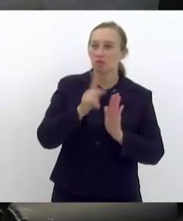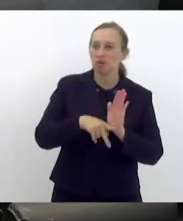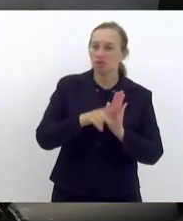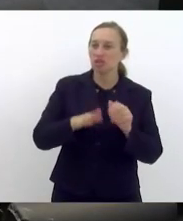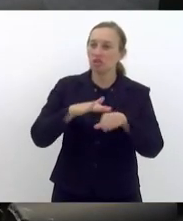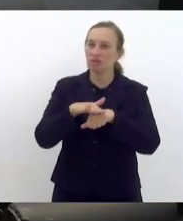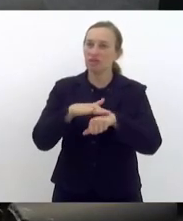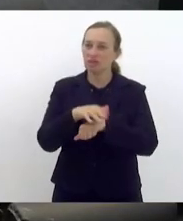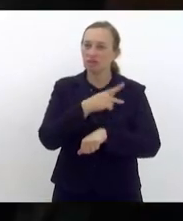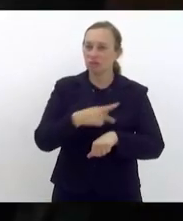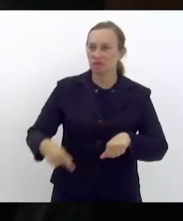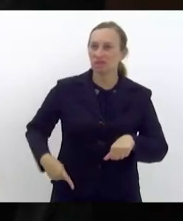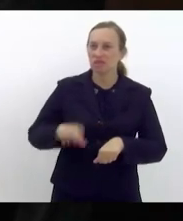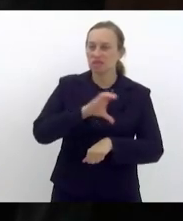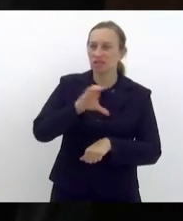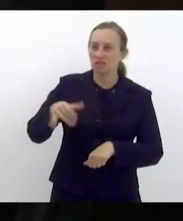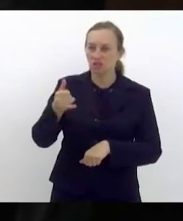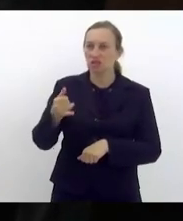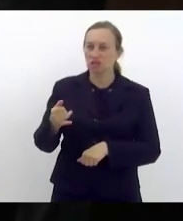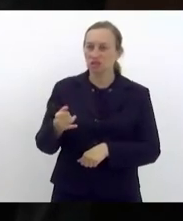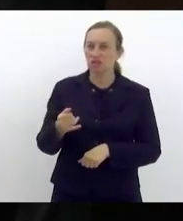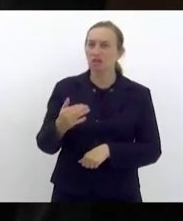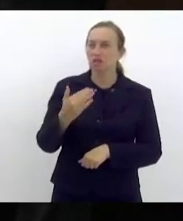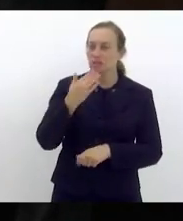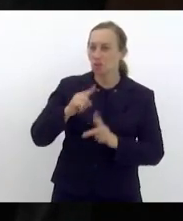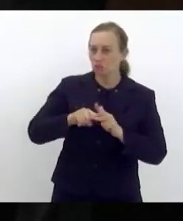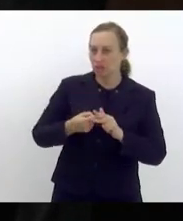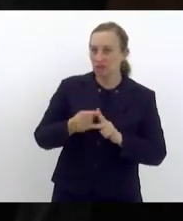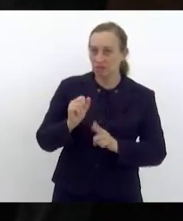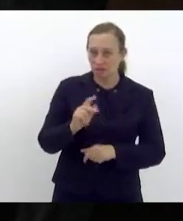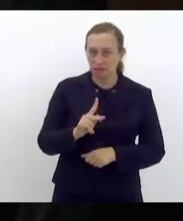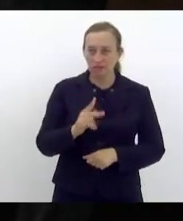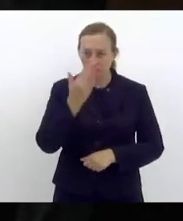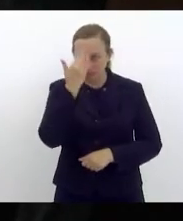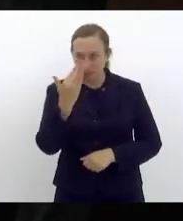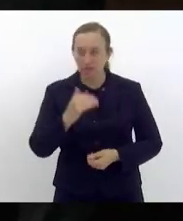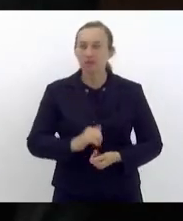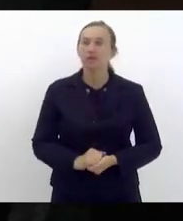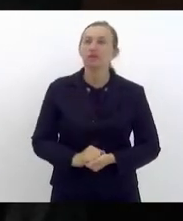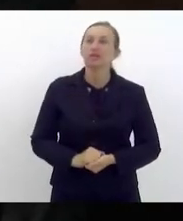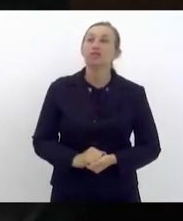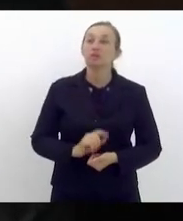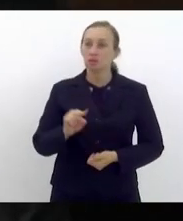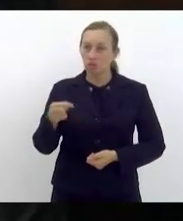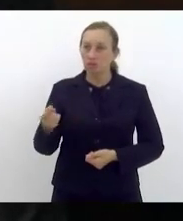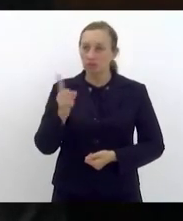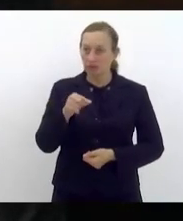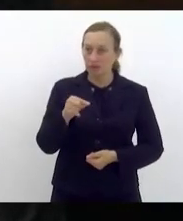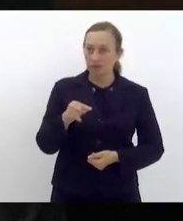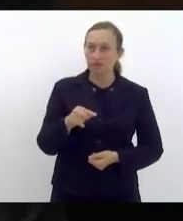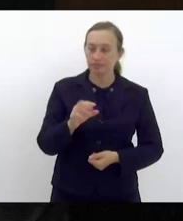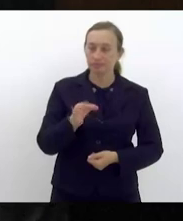com o nosso presidente da CCJ, para terra, entendeu? Para ajustar. Está bom? Obrigado. É o próximo, é?